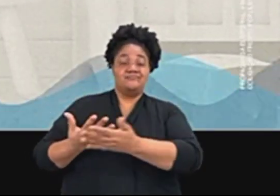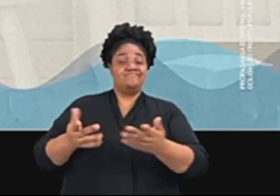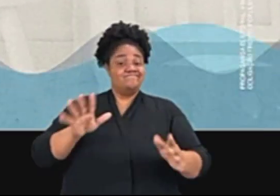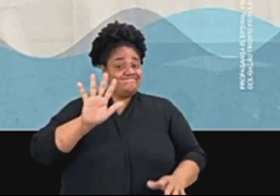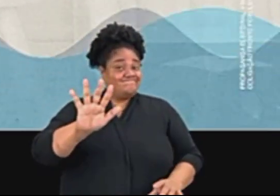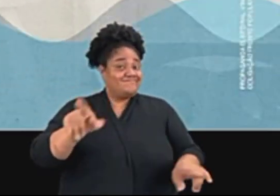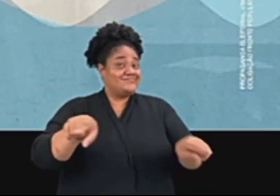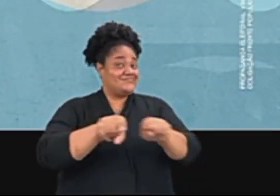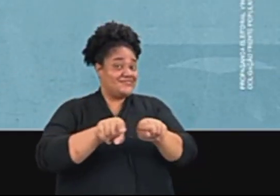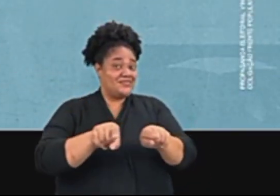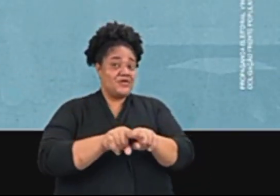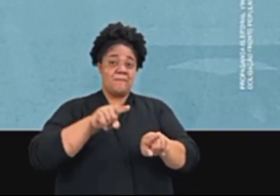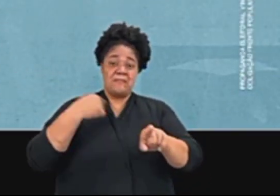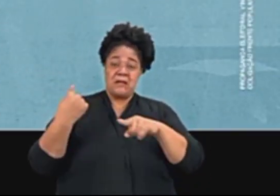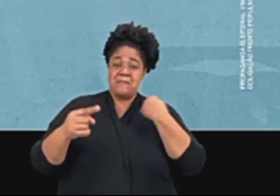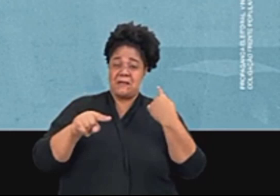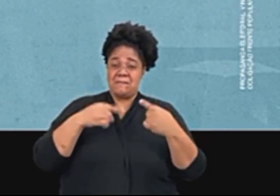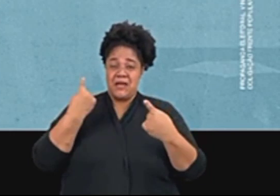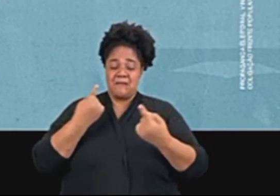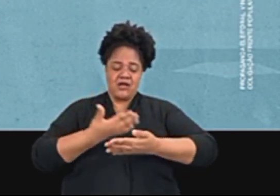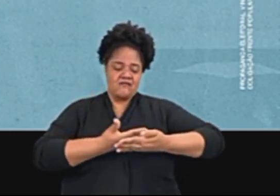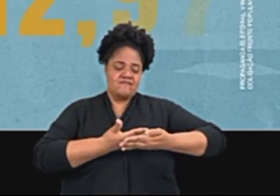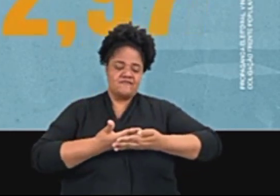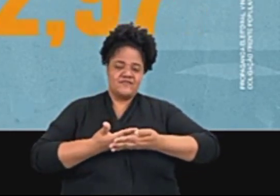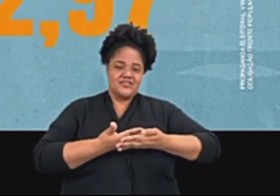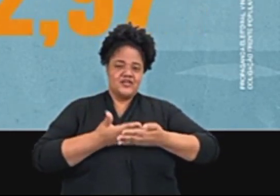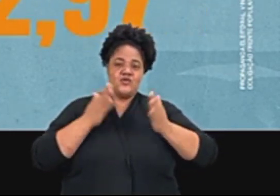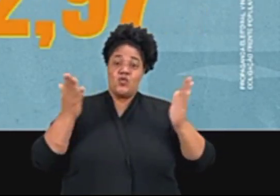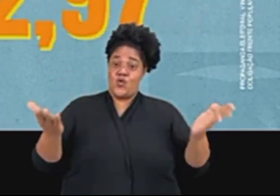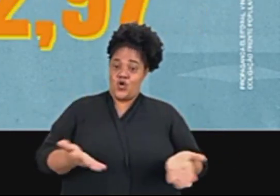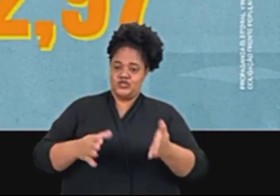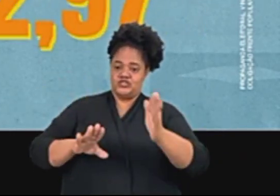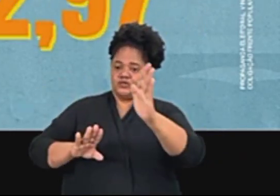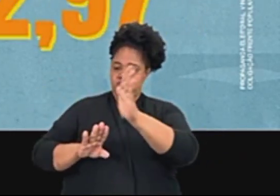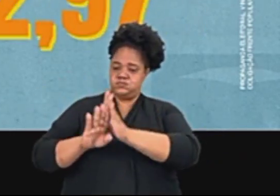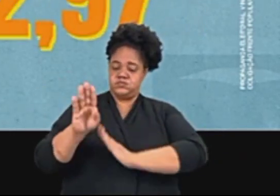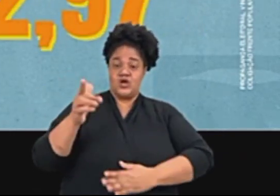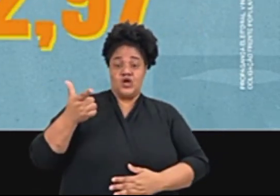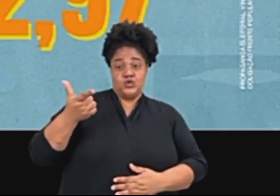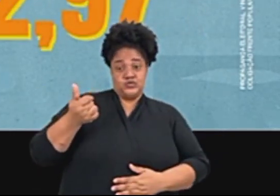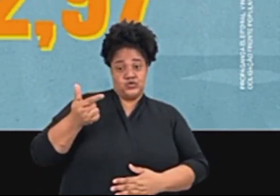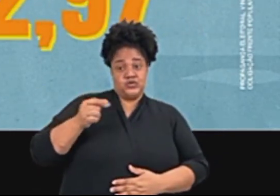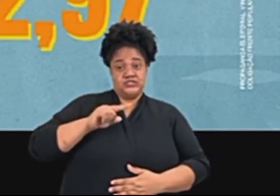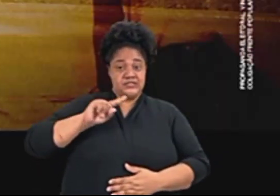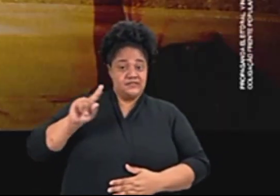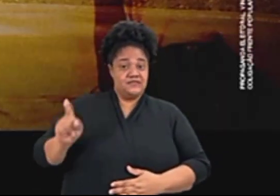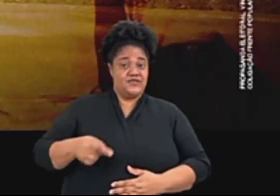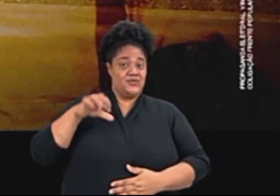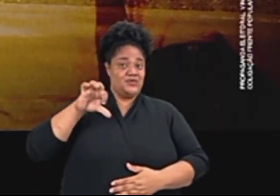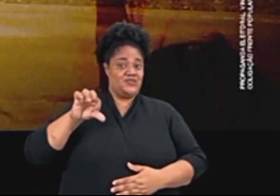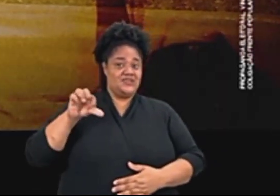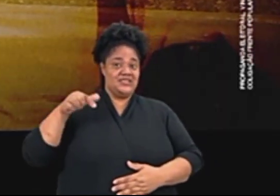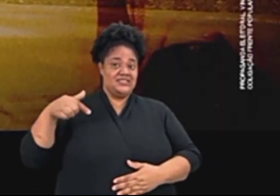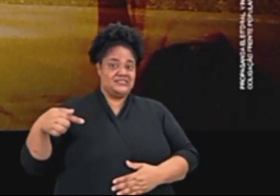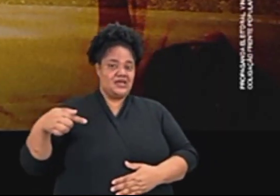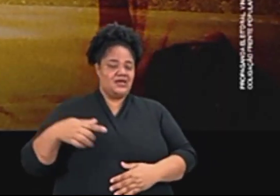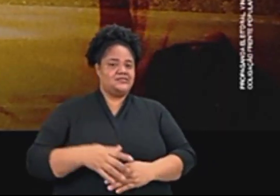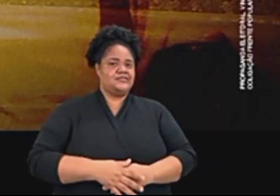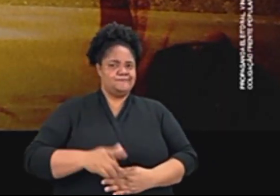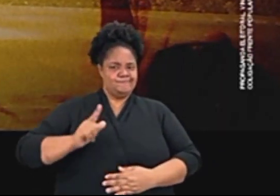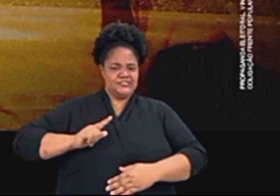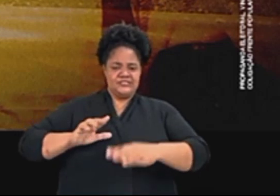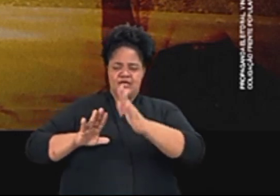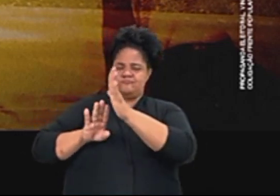2016, era de 11,23. Hoje, é 12,97. E no ranking de